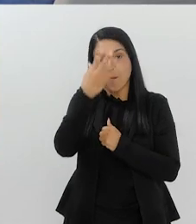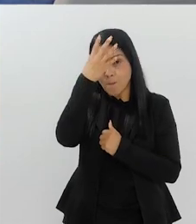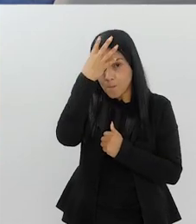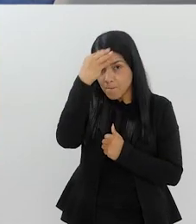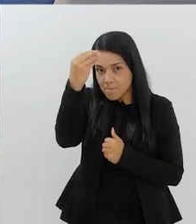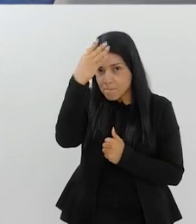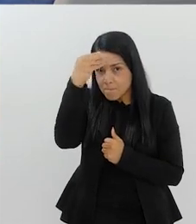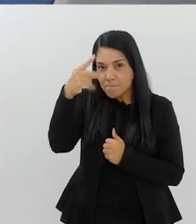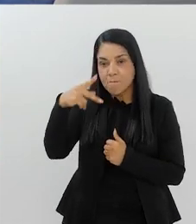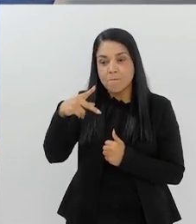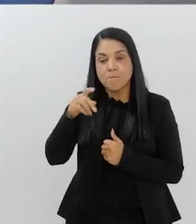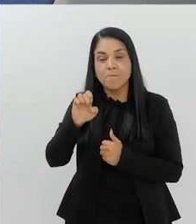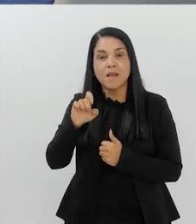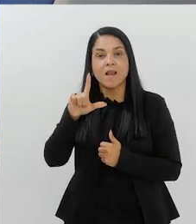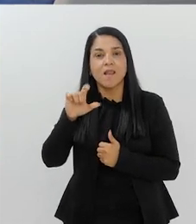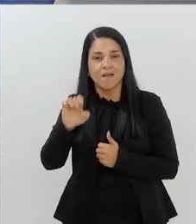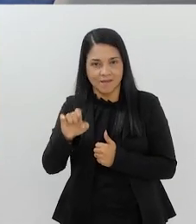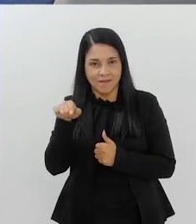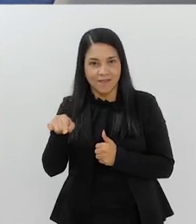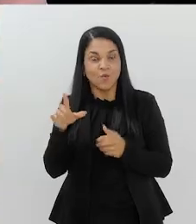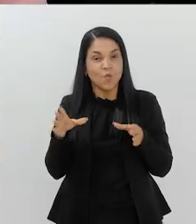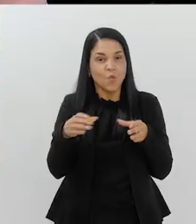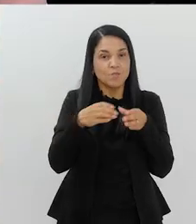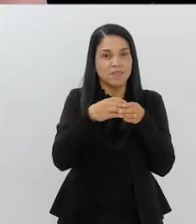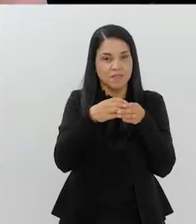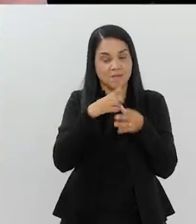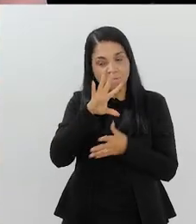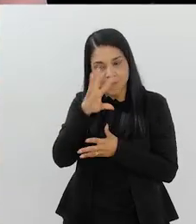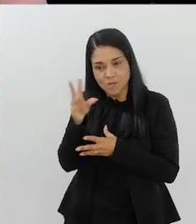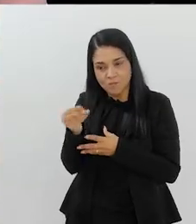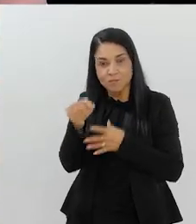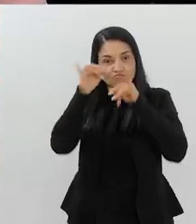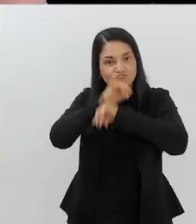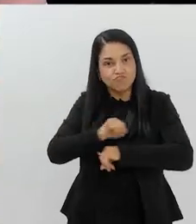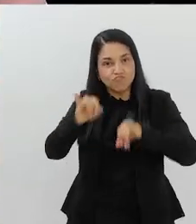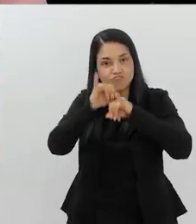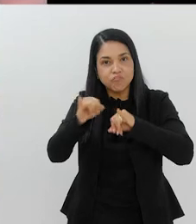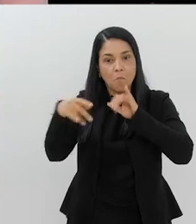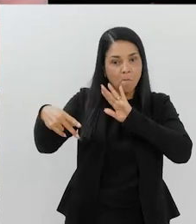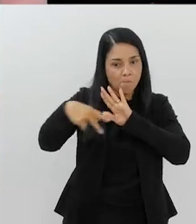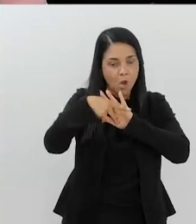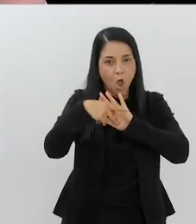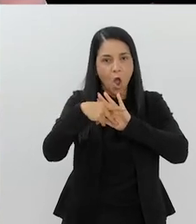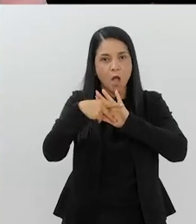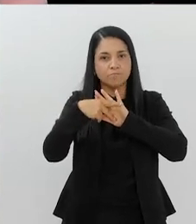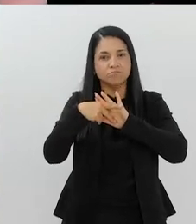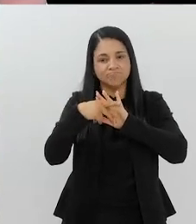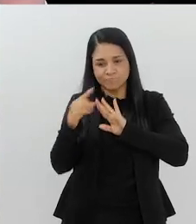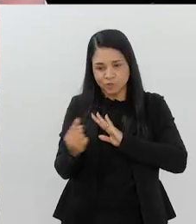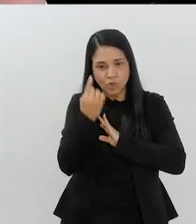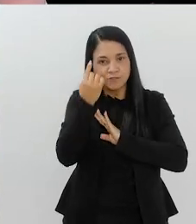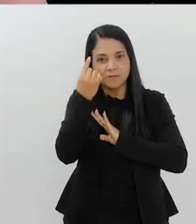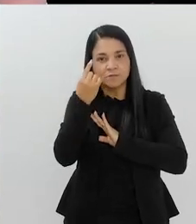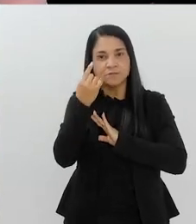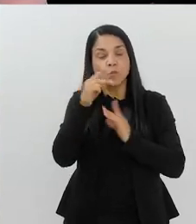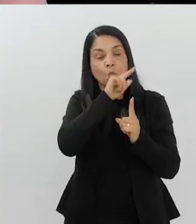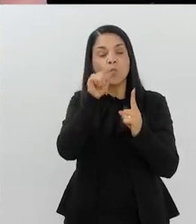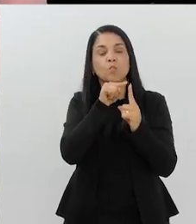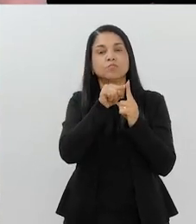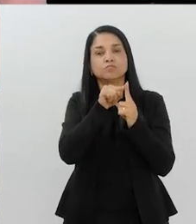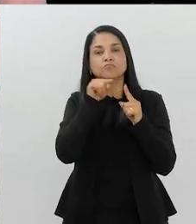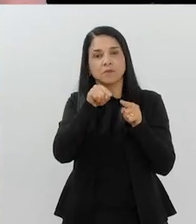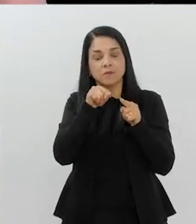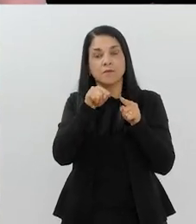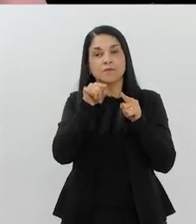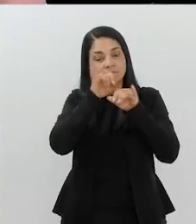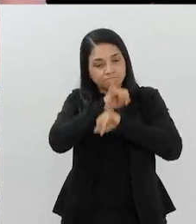quando o Comitê Paralímpico Brasileiro levava a mídia por conta própria com esse grande objetivo, que você pode